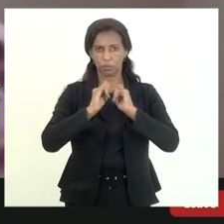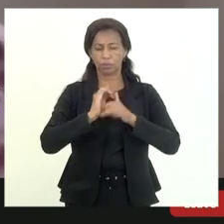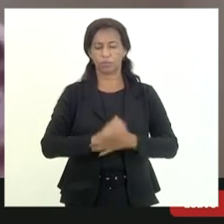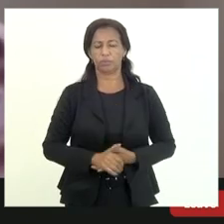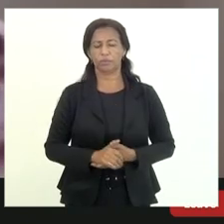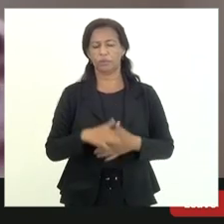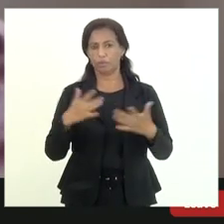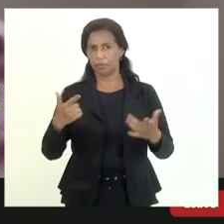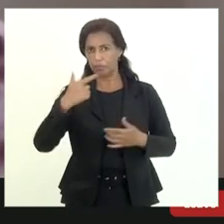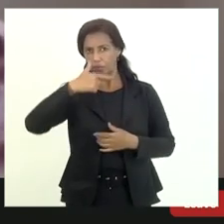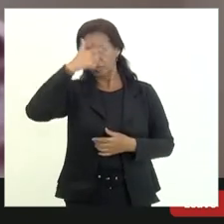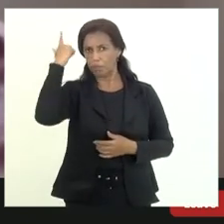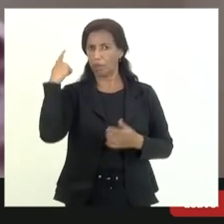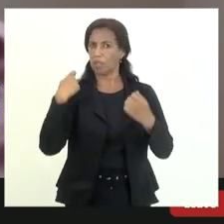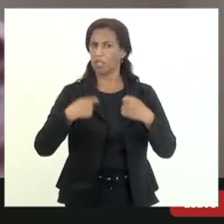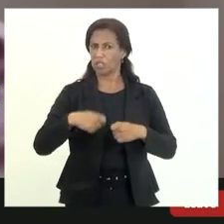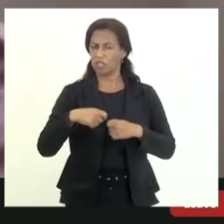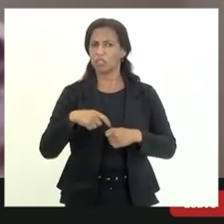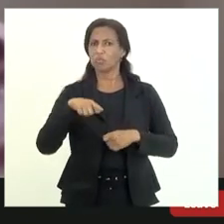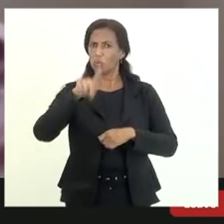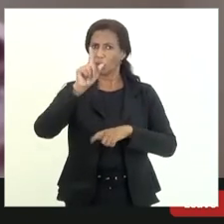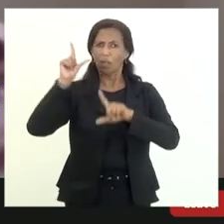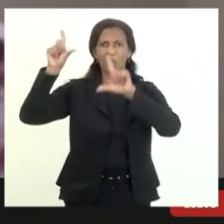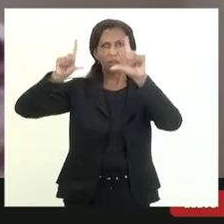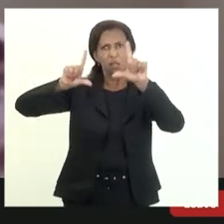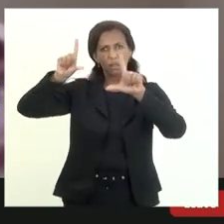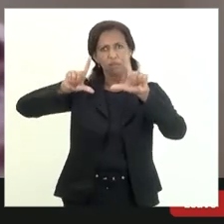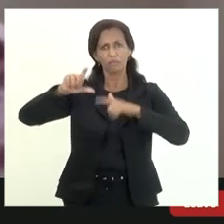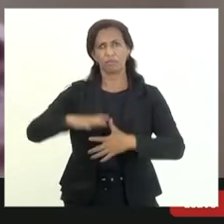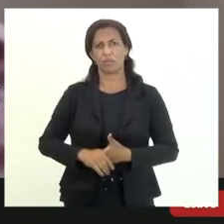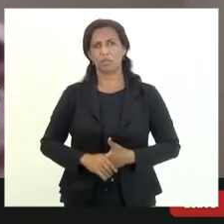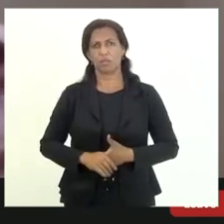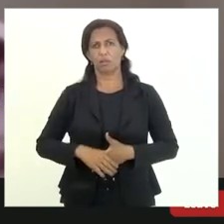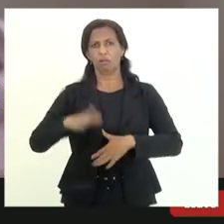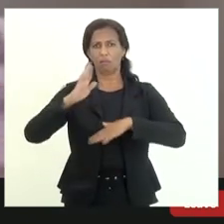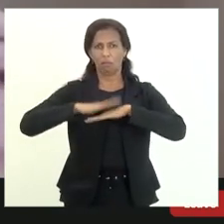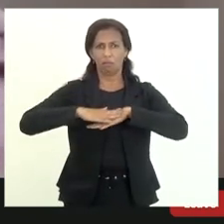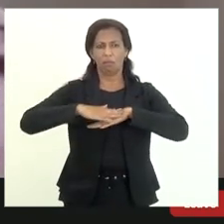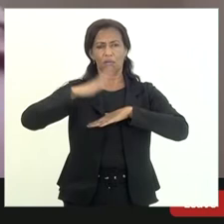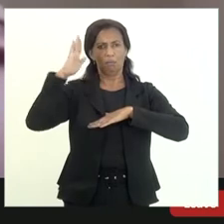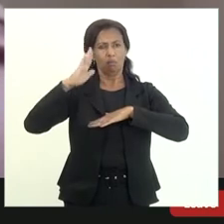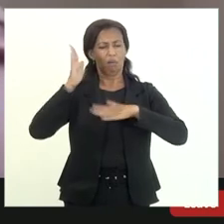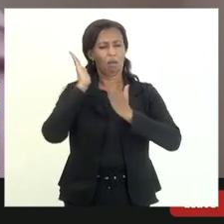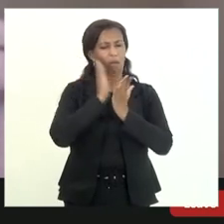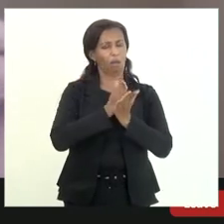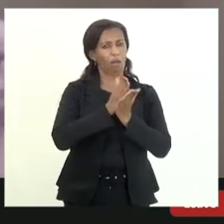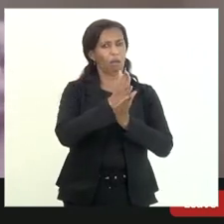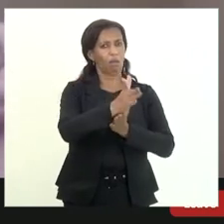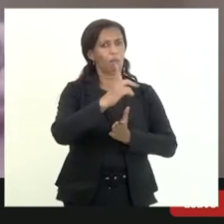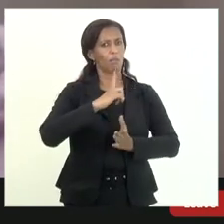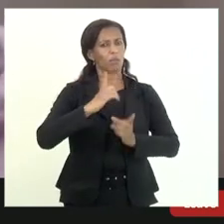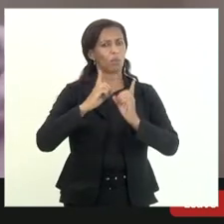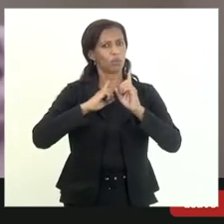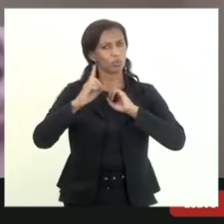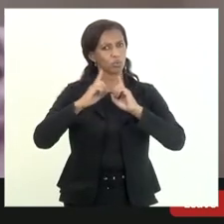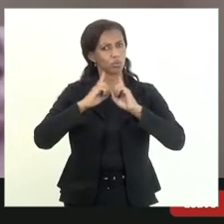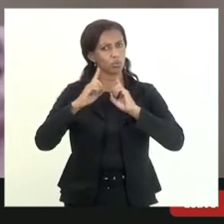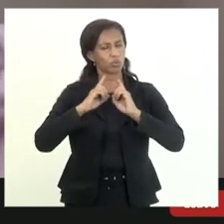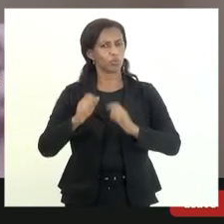deputado Luiz Paulo e a gente botar isso na mídia vai botar mais ainda no córner para a gente poder ter uma discussão